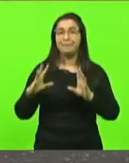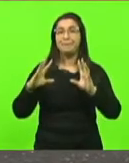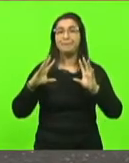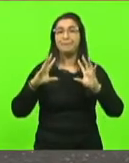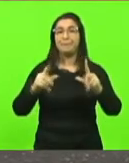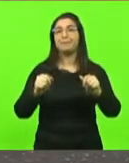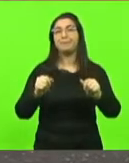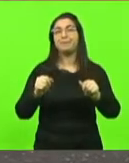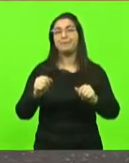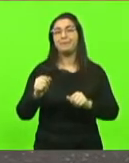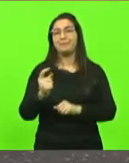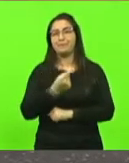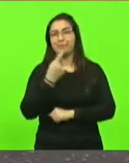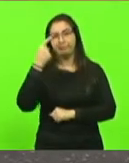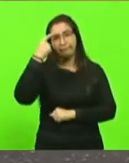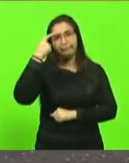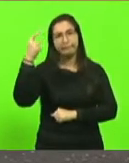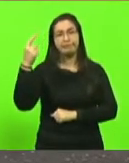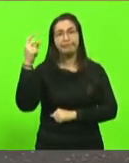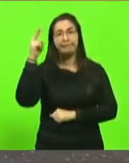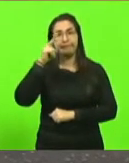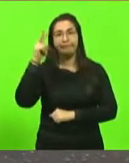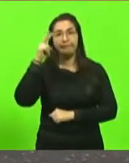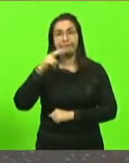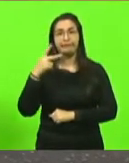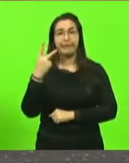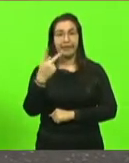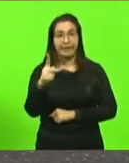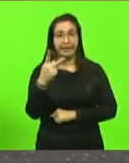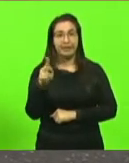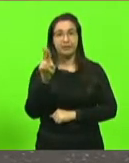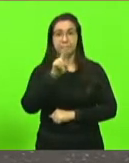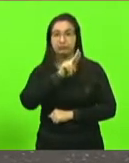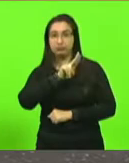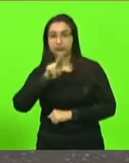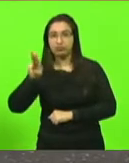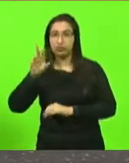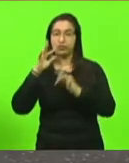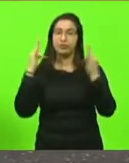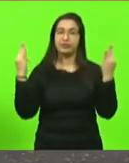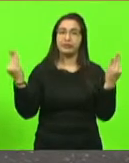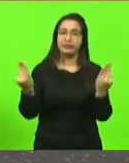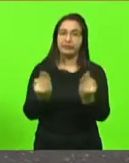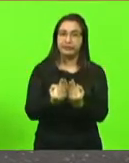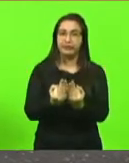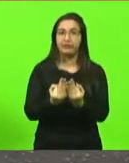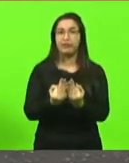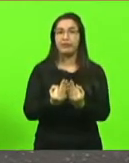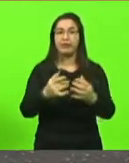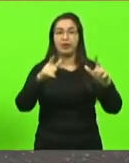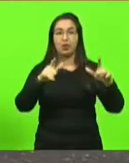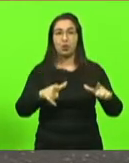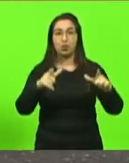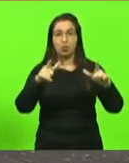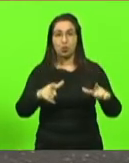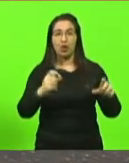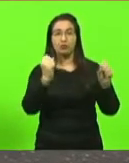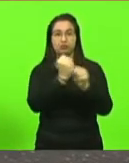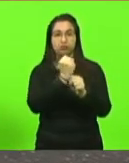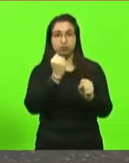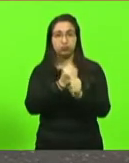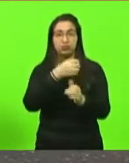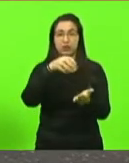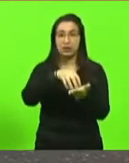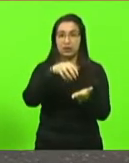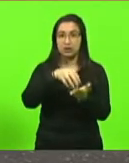mas fica eternizado o seu nome, o nome da sua família. É numa grande obra que é o Centro de Eventos de